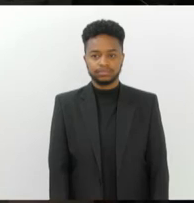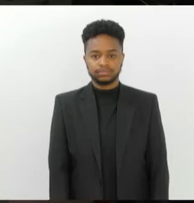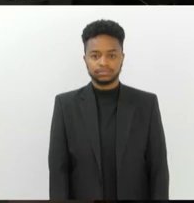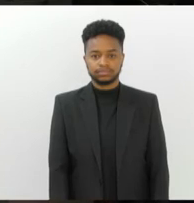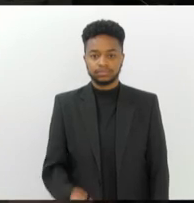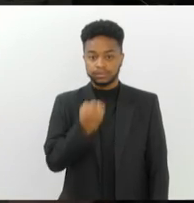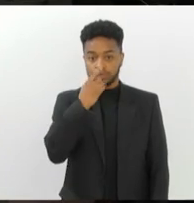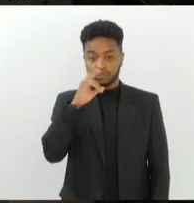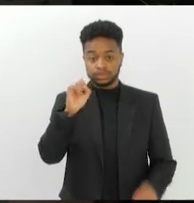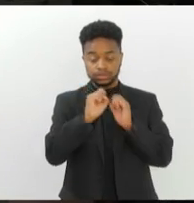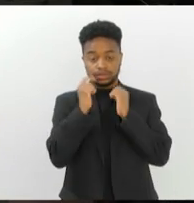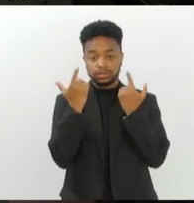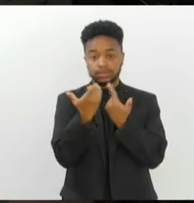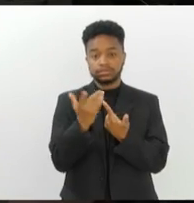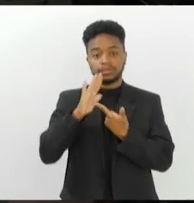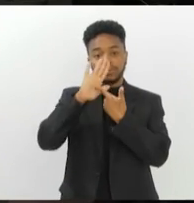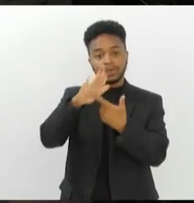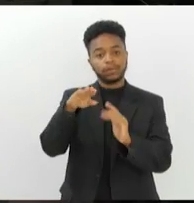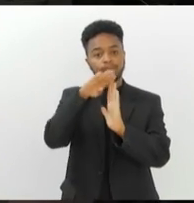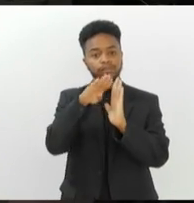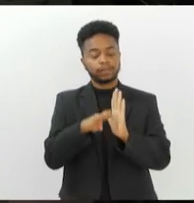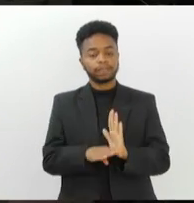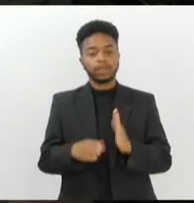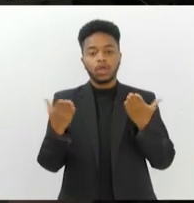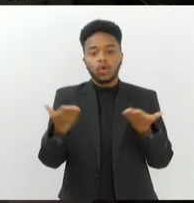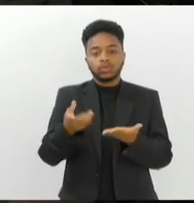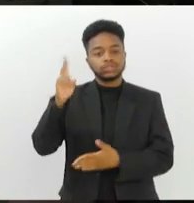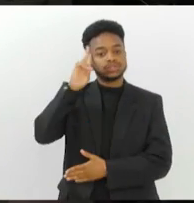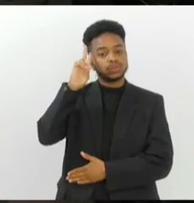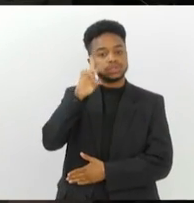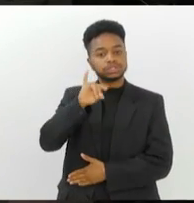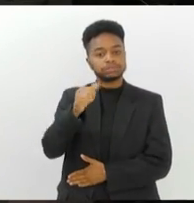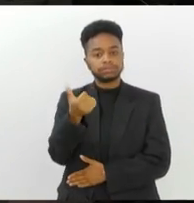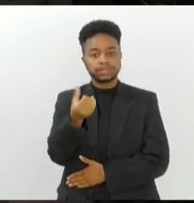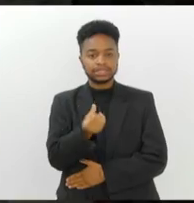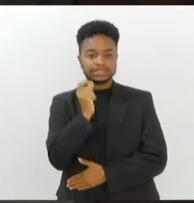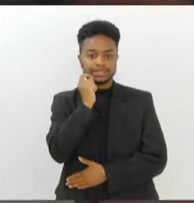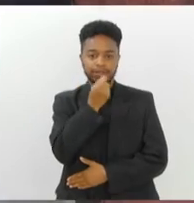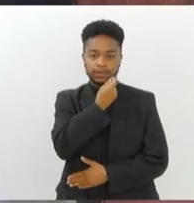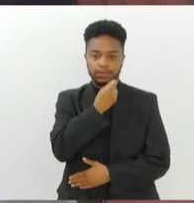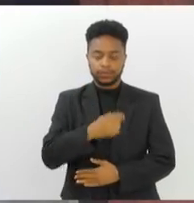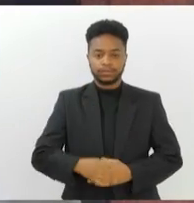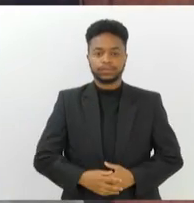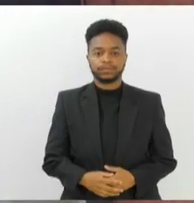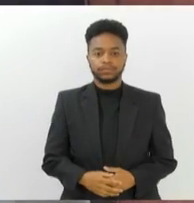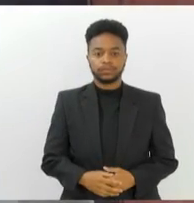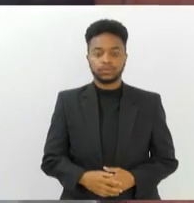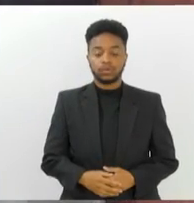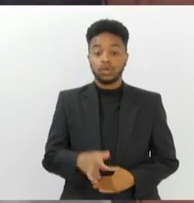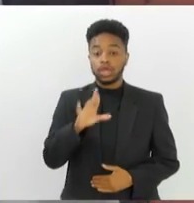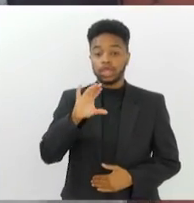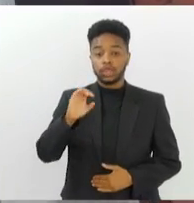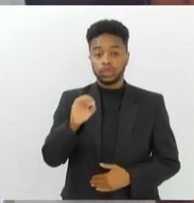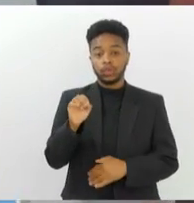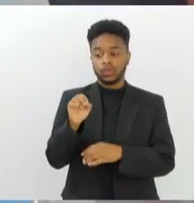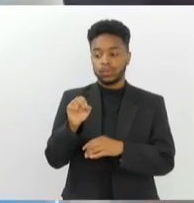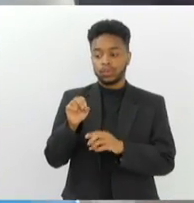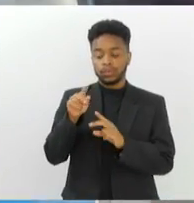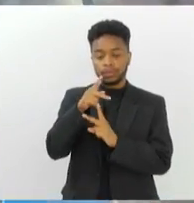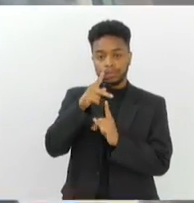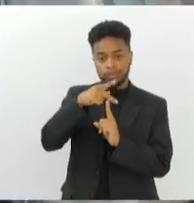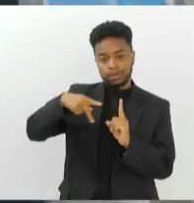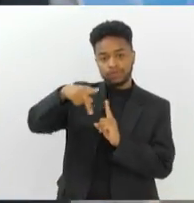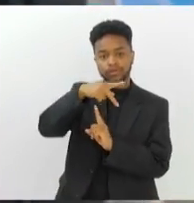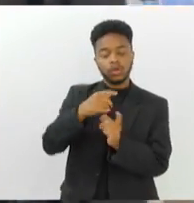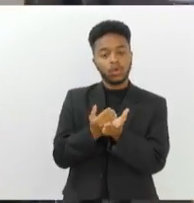O Bom Dia Alerj traz os seguintes destaques nesta segunda-feira, 16 de setembro. Rio Previdência inicia projeto